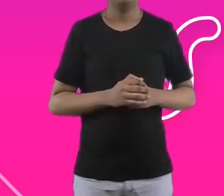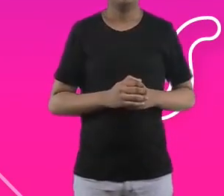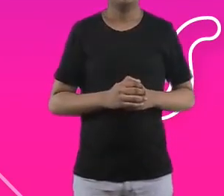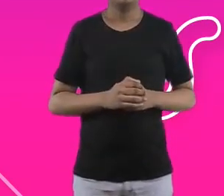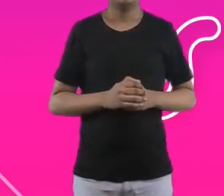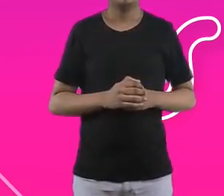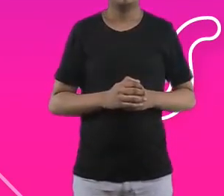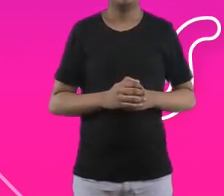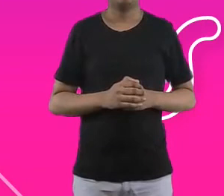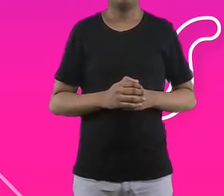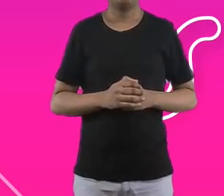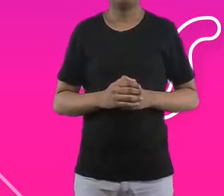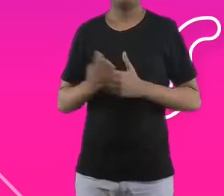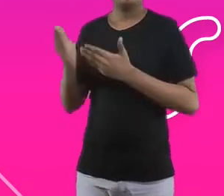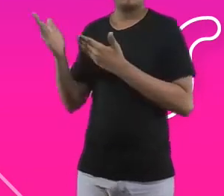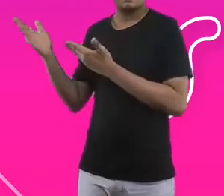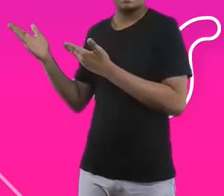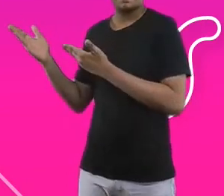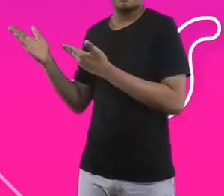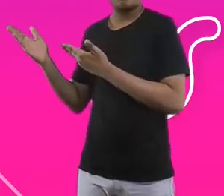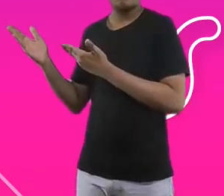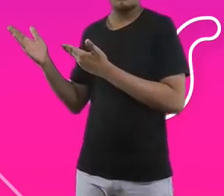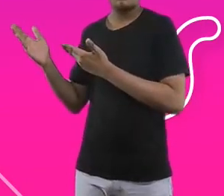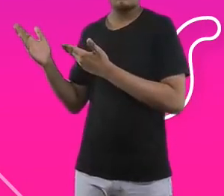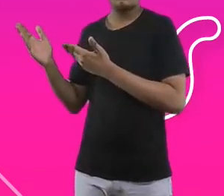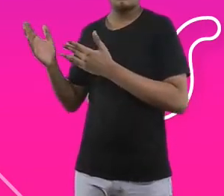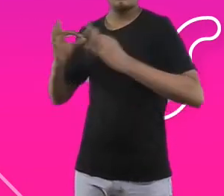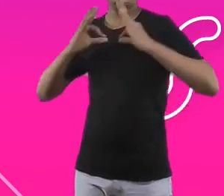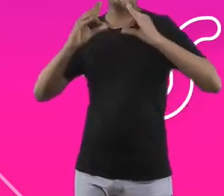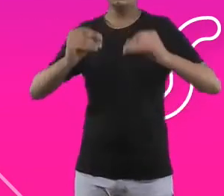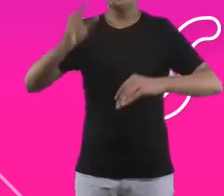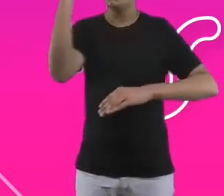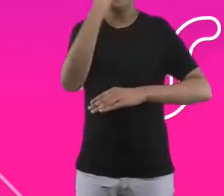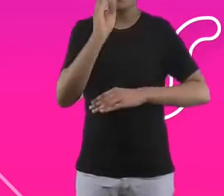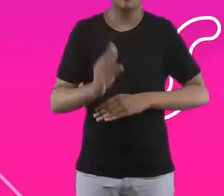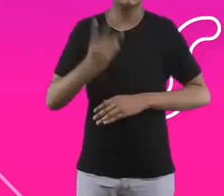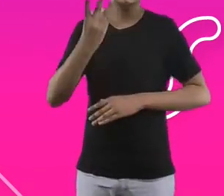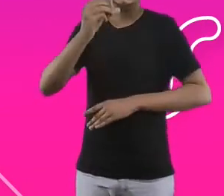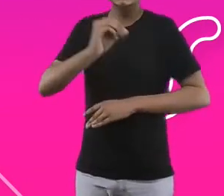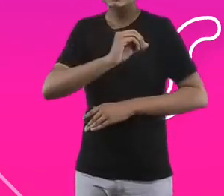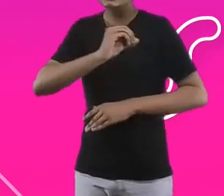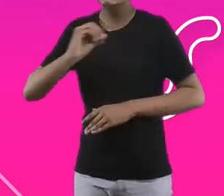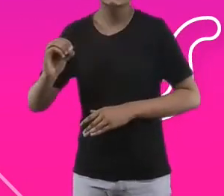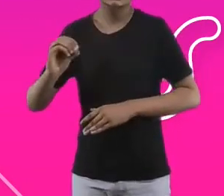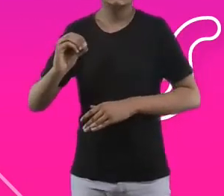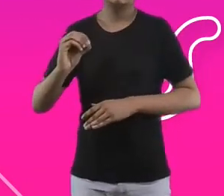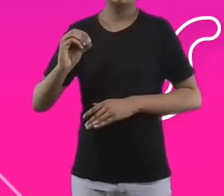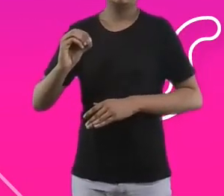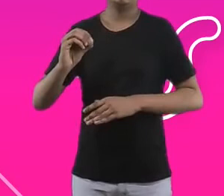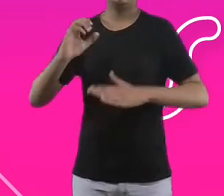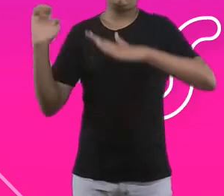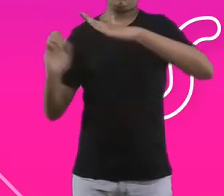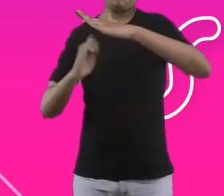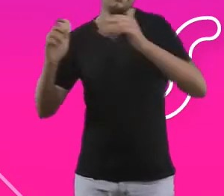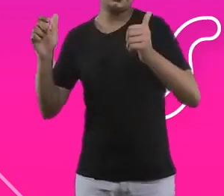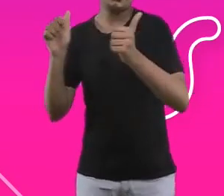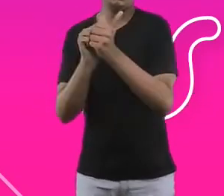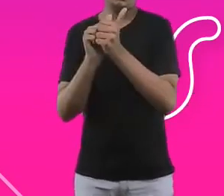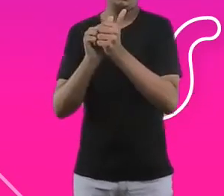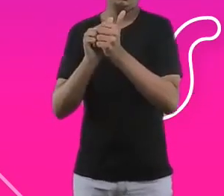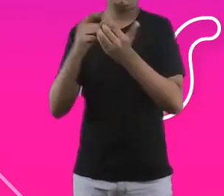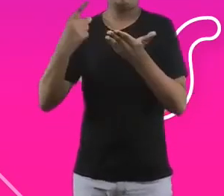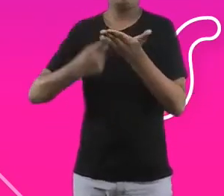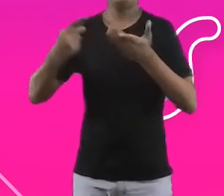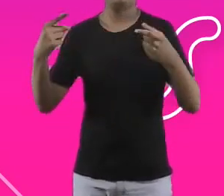Aqui alguns números. A gente tem uma abrangência nacional aí de mais de 300 organizações já atendidas durante os três anos de